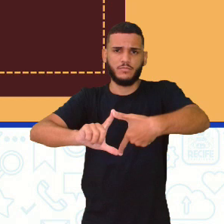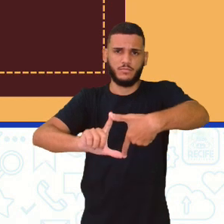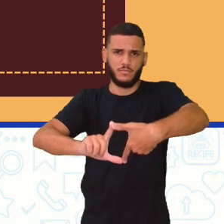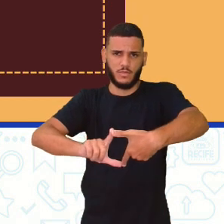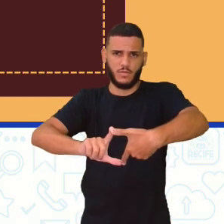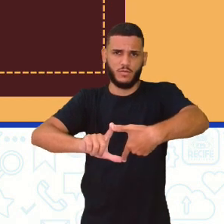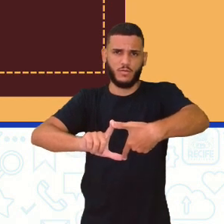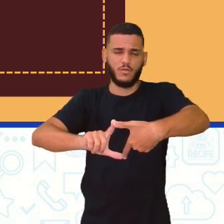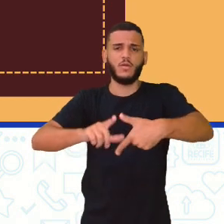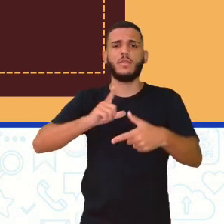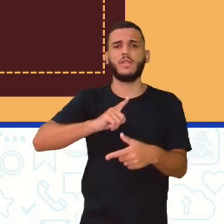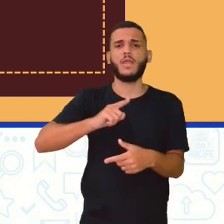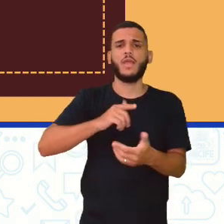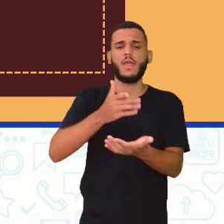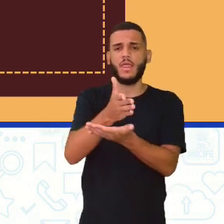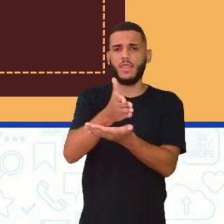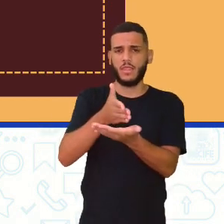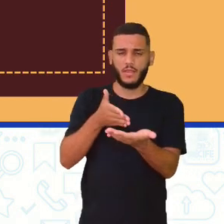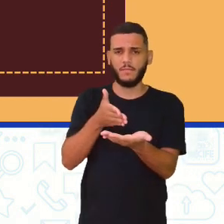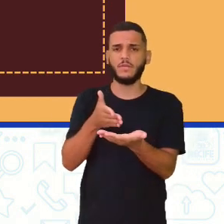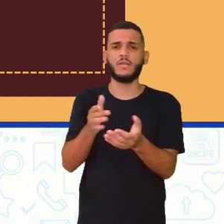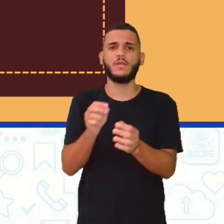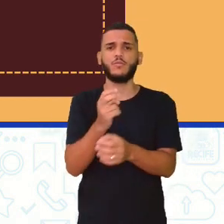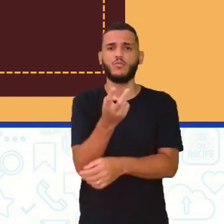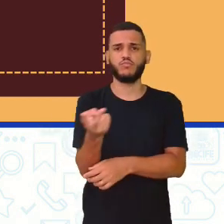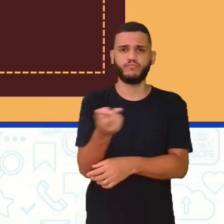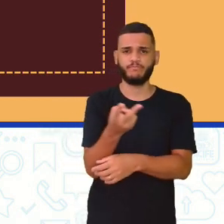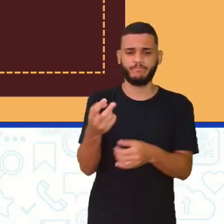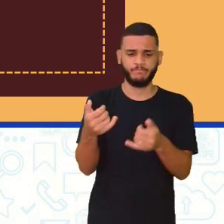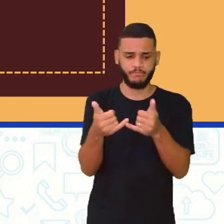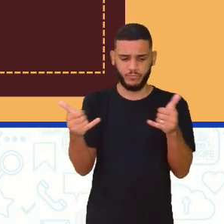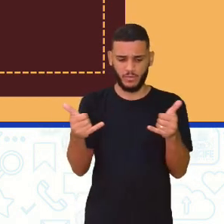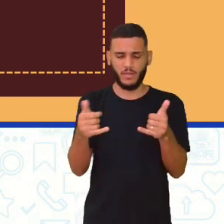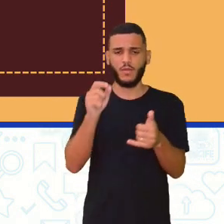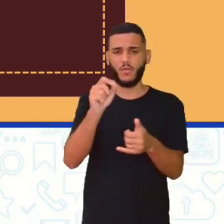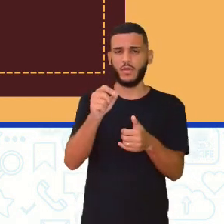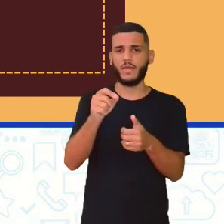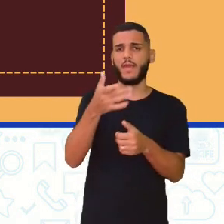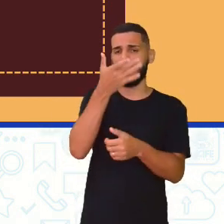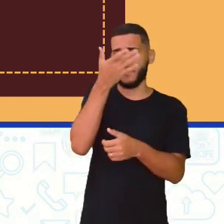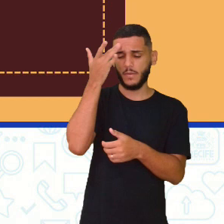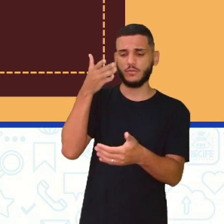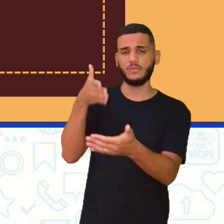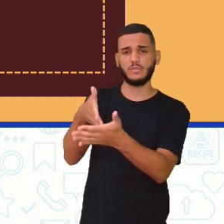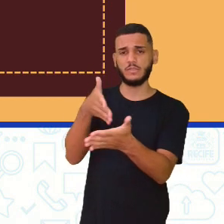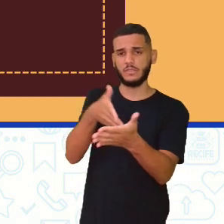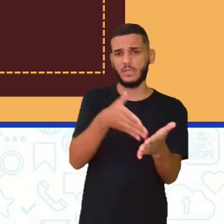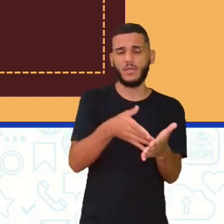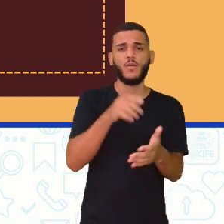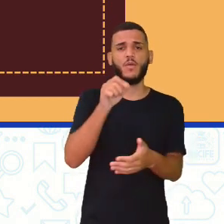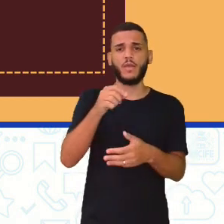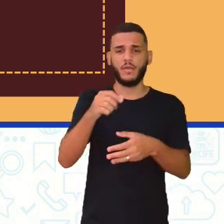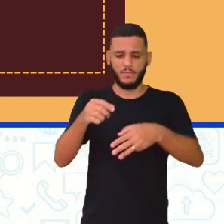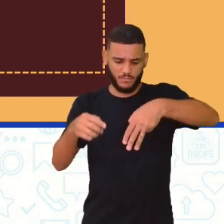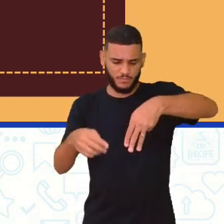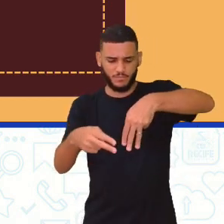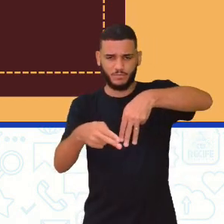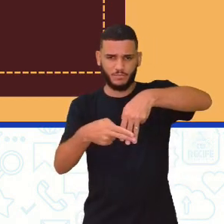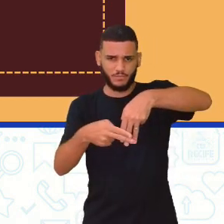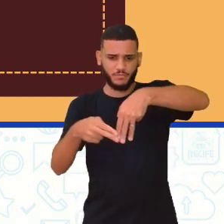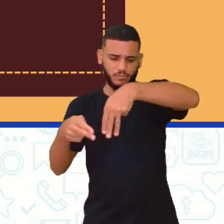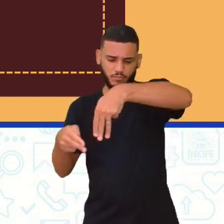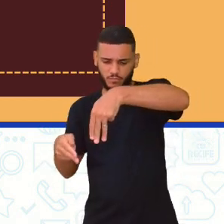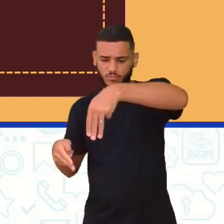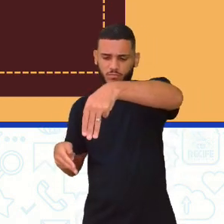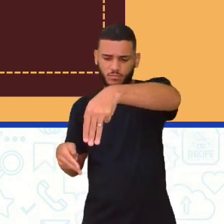e aí essas linhas que ficam nas extremidades é onde ficam os wickets, que é onde as pessoas vão ficar